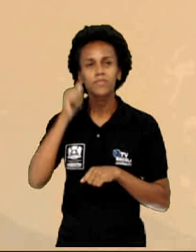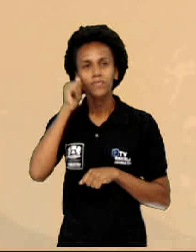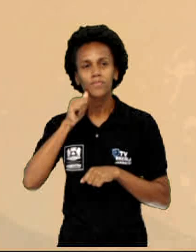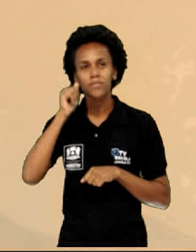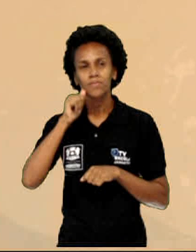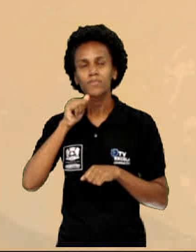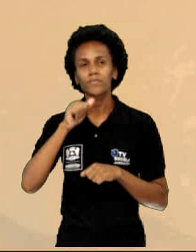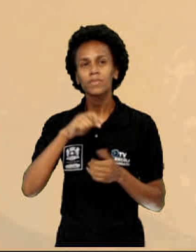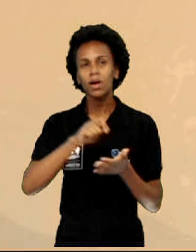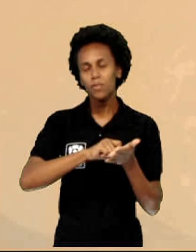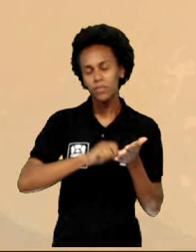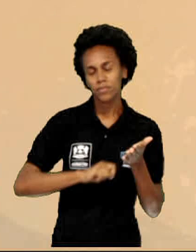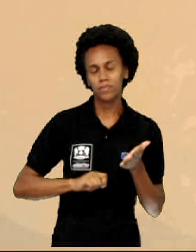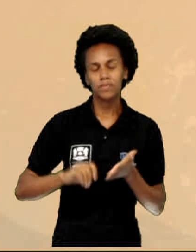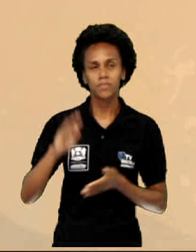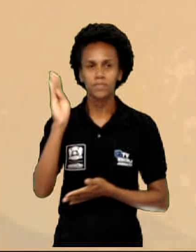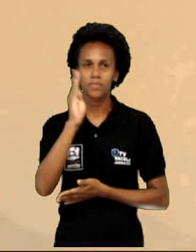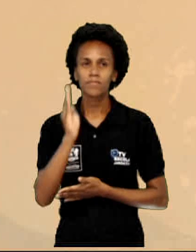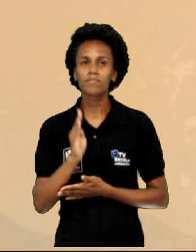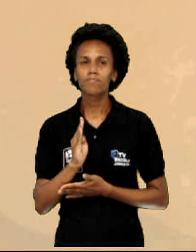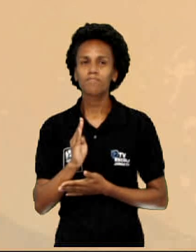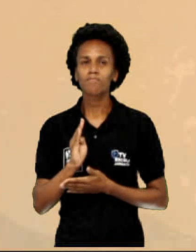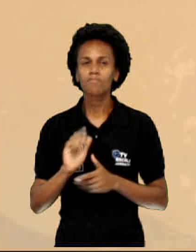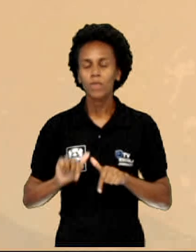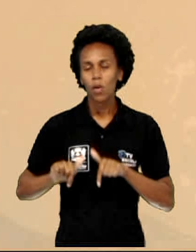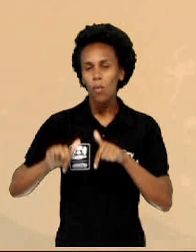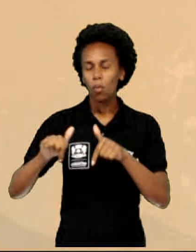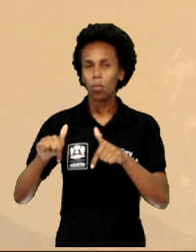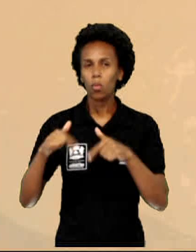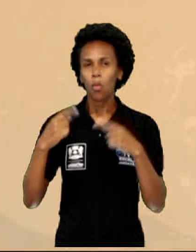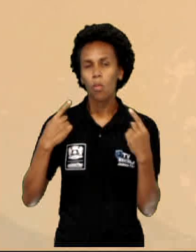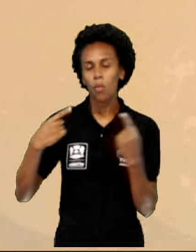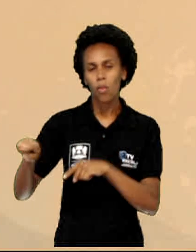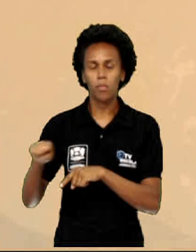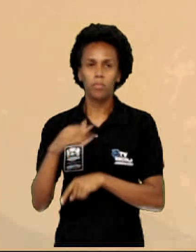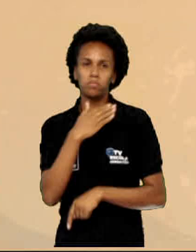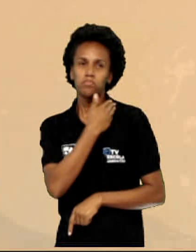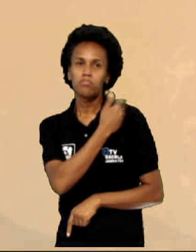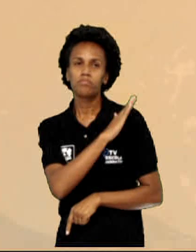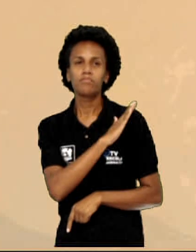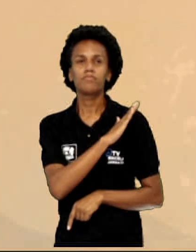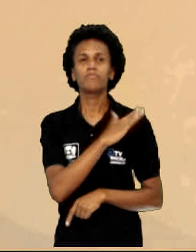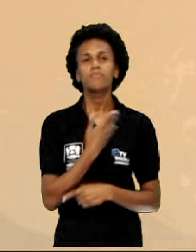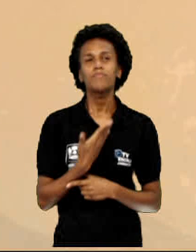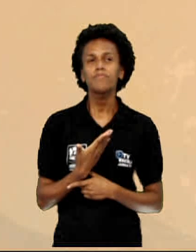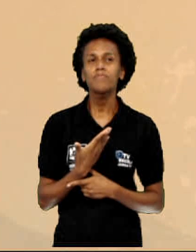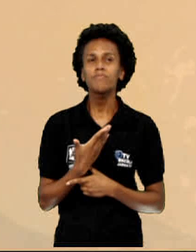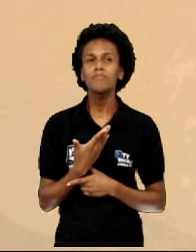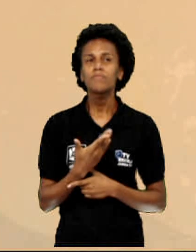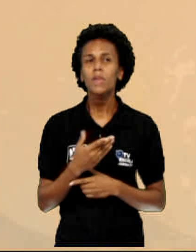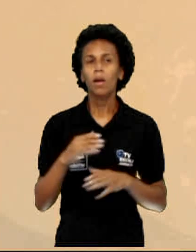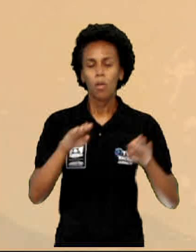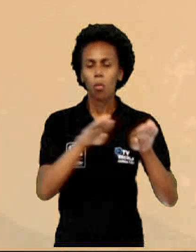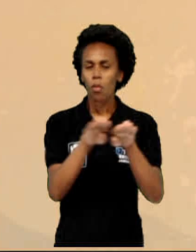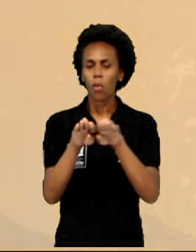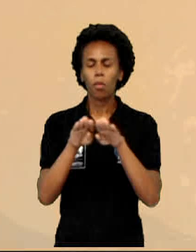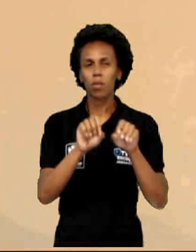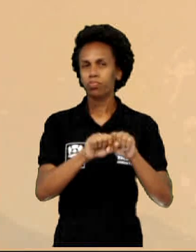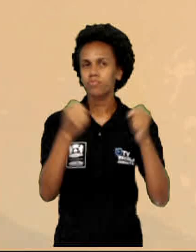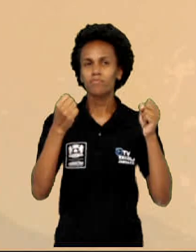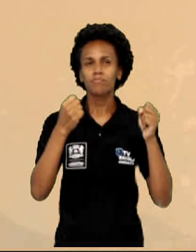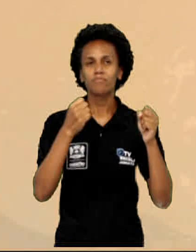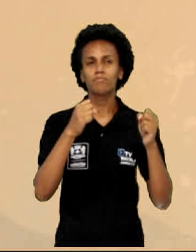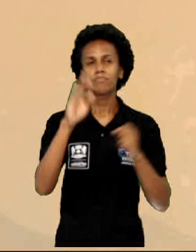preconceito, quebrou diversos padrões sociais no Brasil do século XIX e XX. Suas